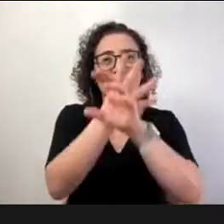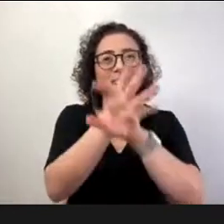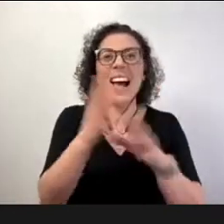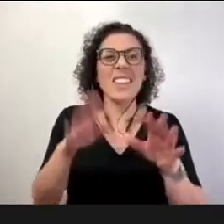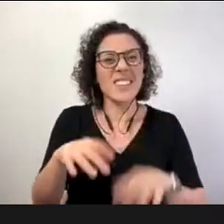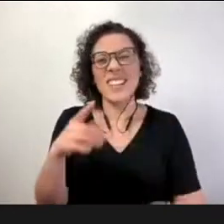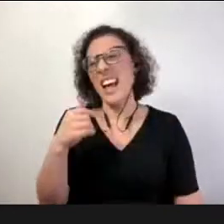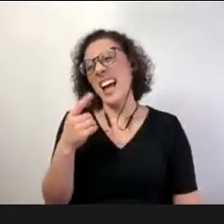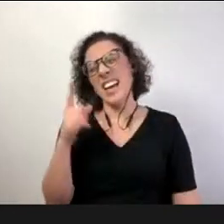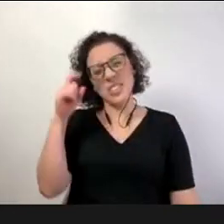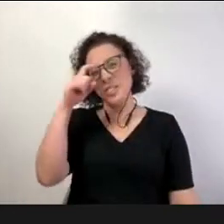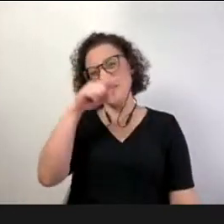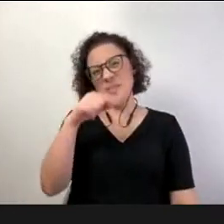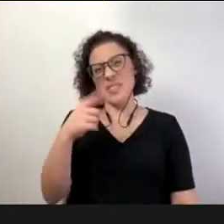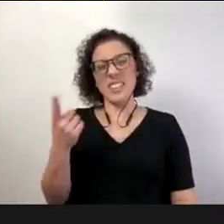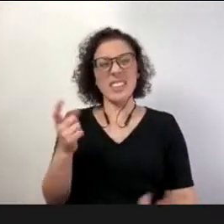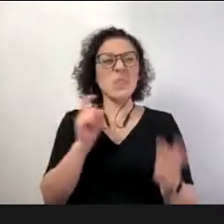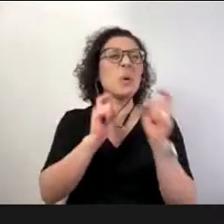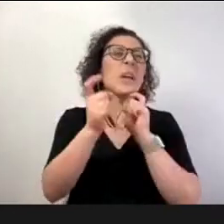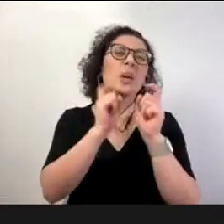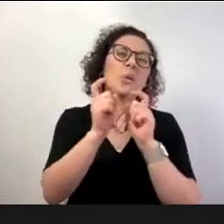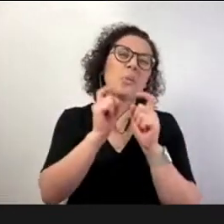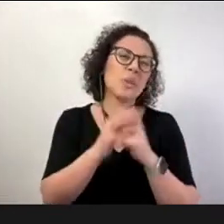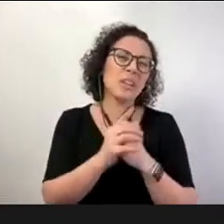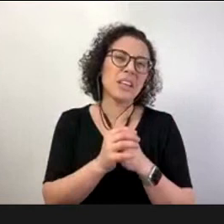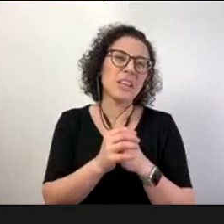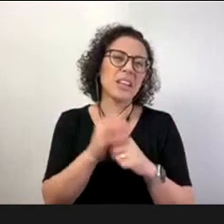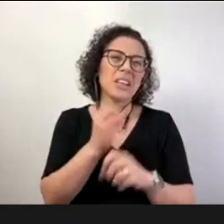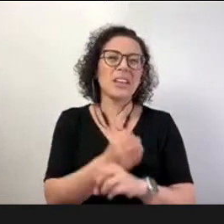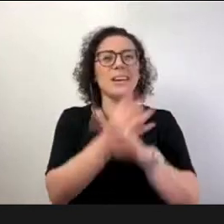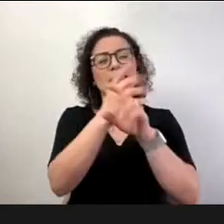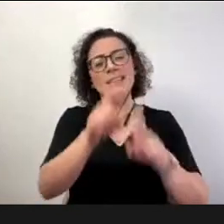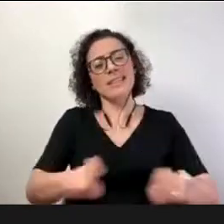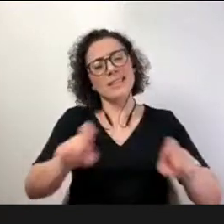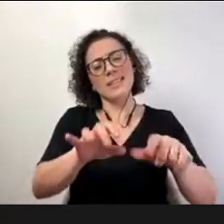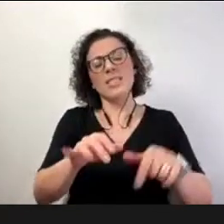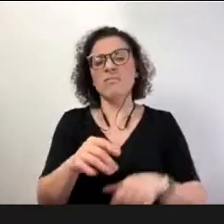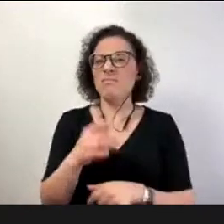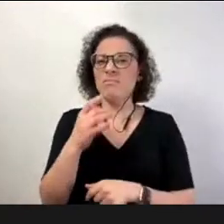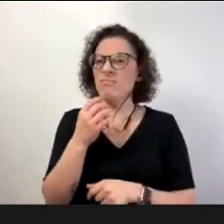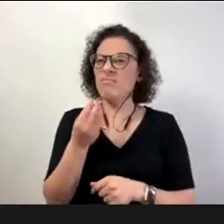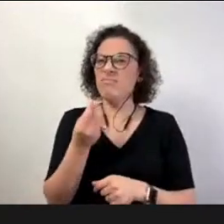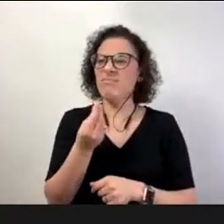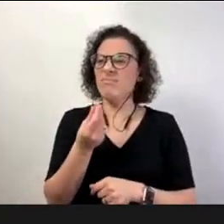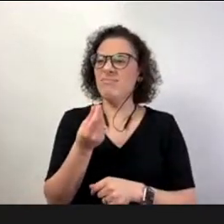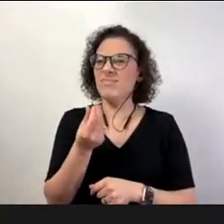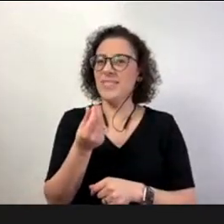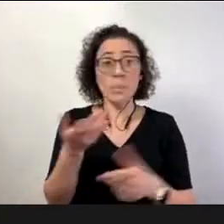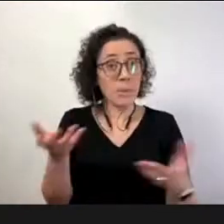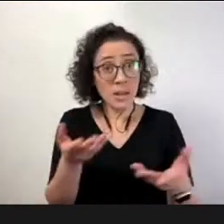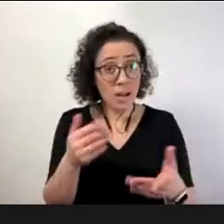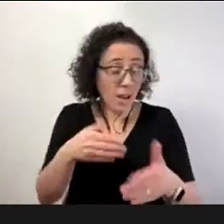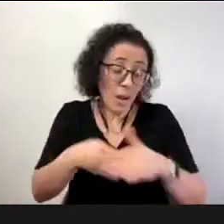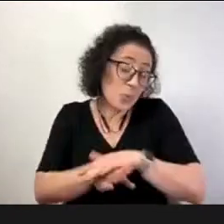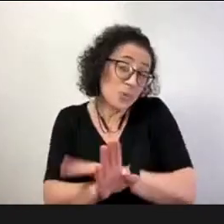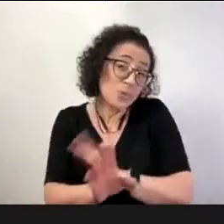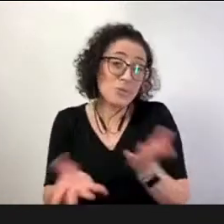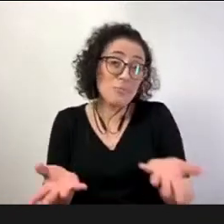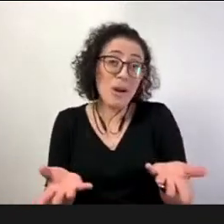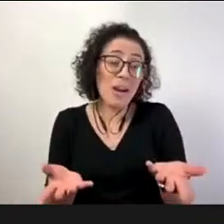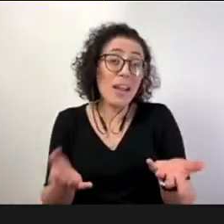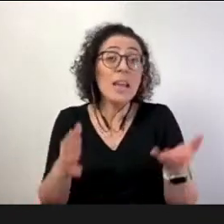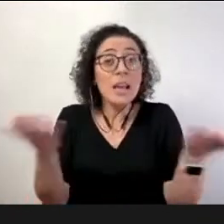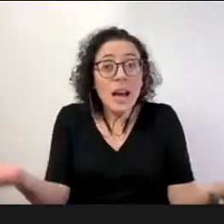perdia muito enfim agora a gente se acostumou a pandemia trouxe isso também o que numa rede de 60 escolas facilita que a gente tenha